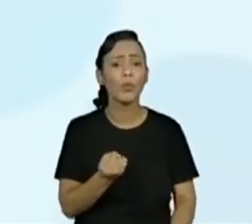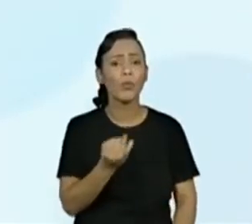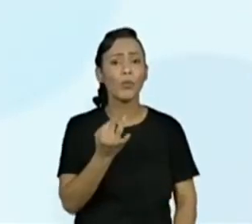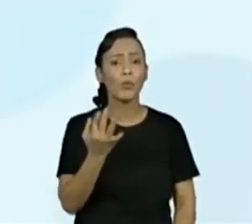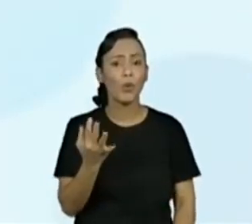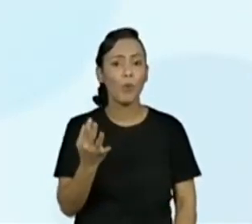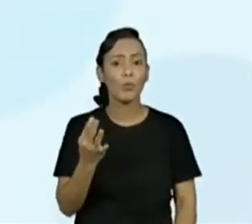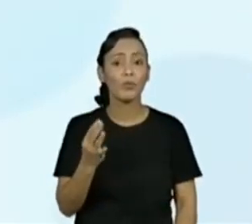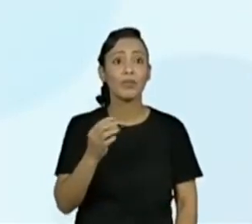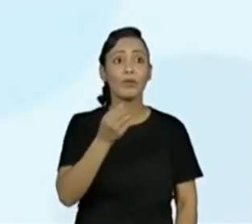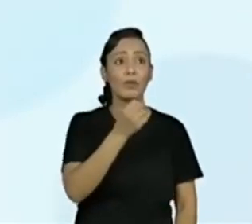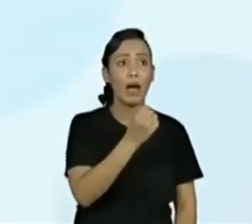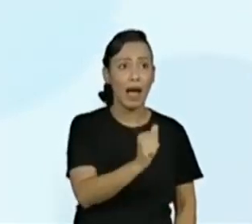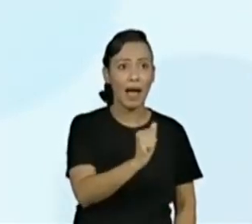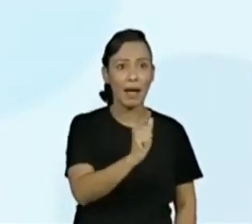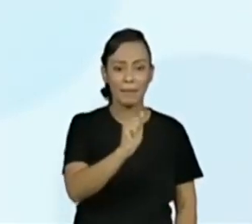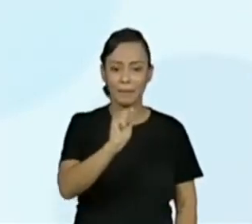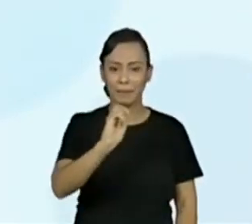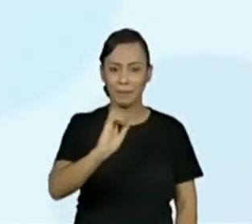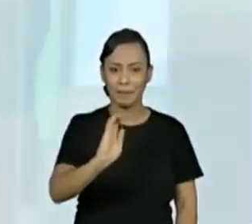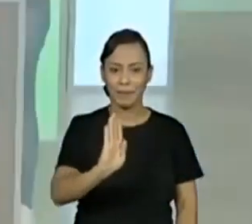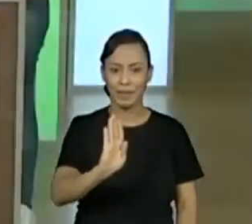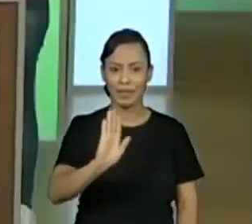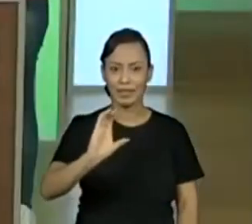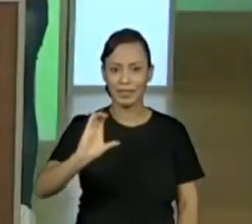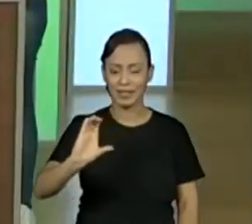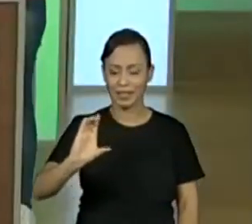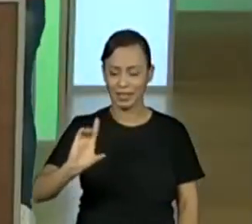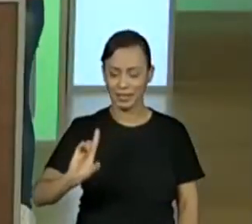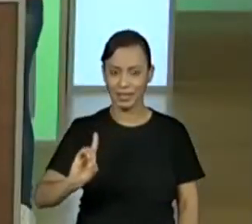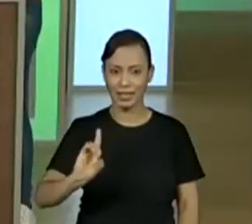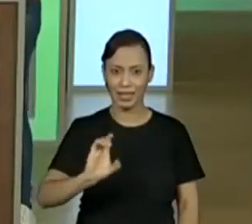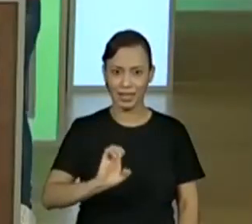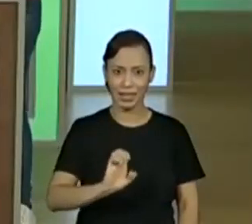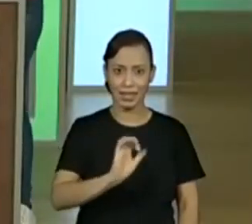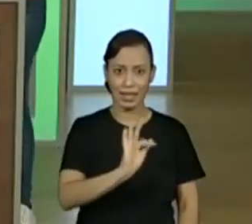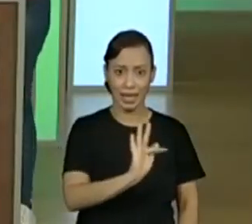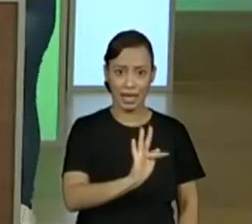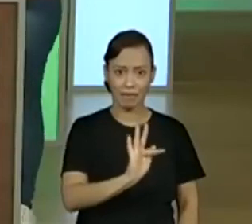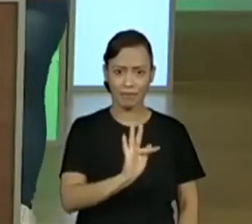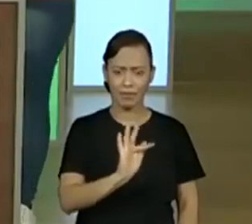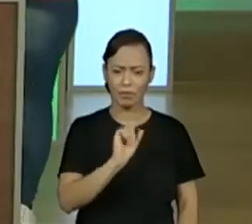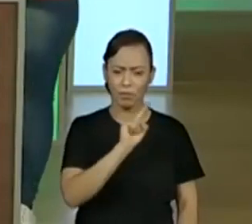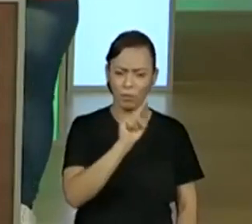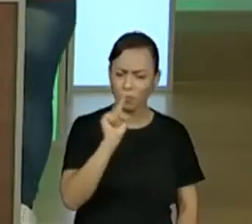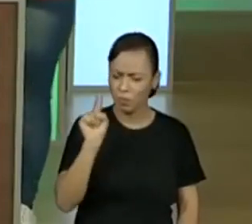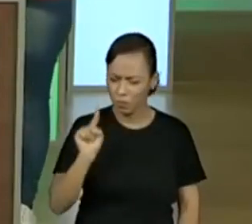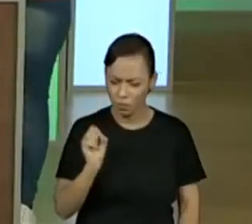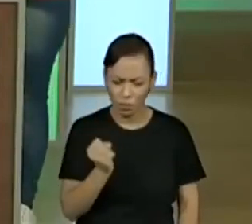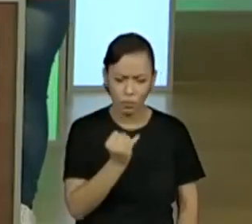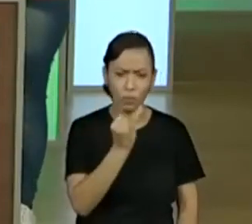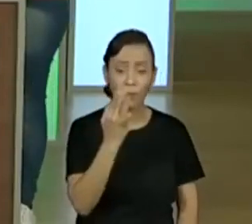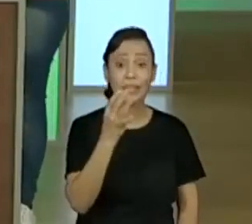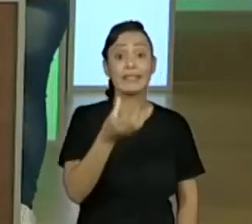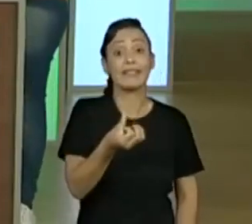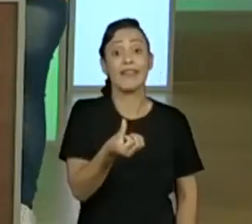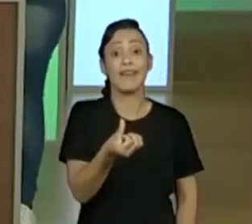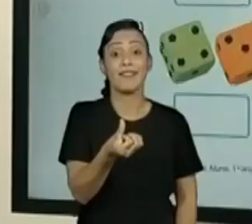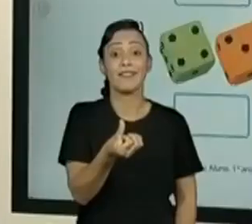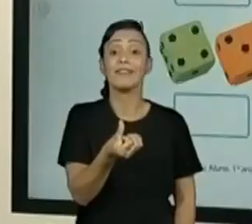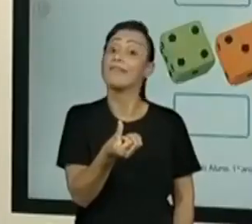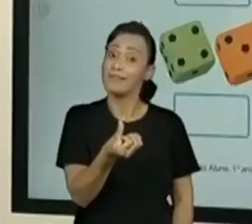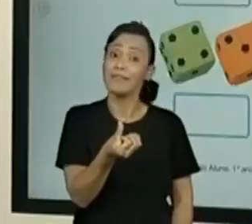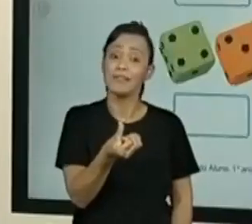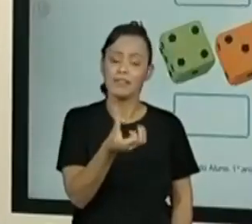eles tiveram seis rodadas no jogo para poder fazer esse cálculo aí. E olha que você já chamou a atenção para uma coisa que daqui a